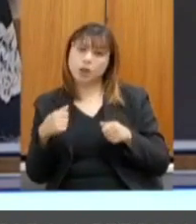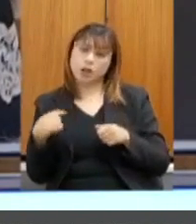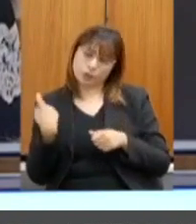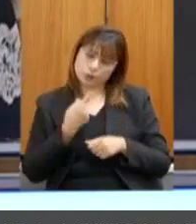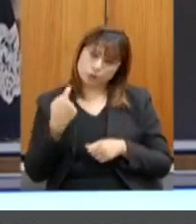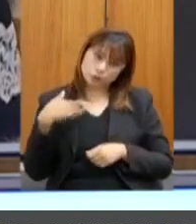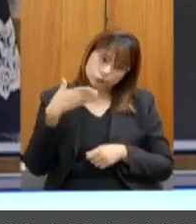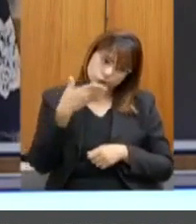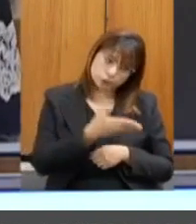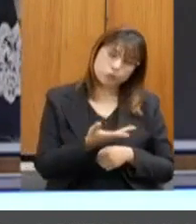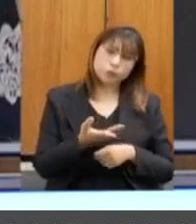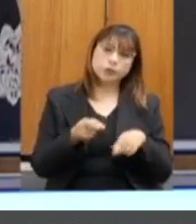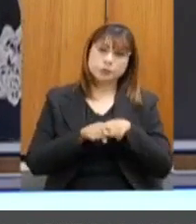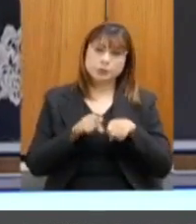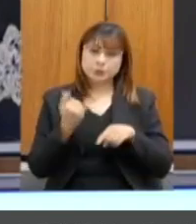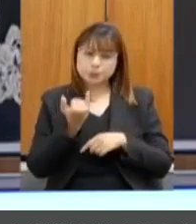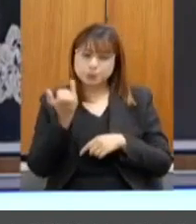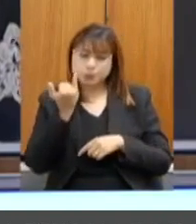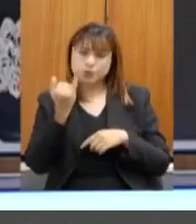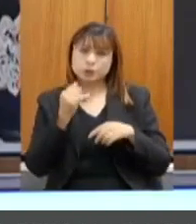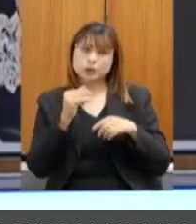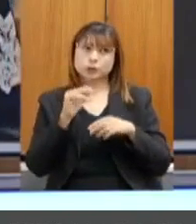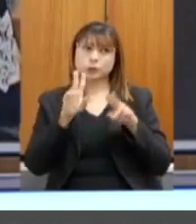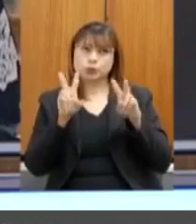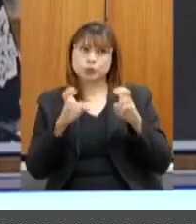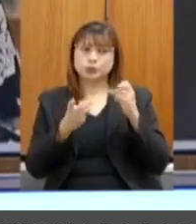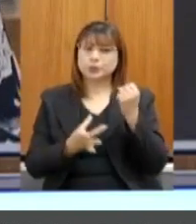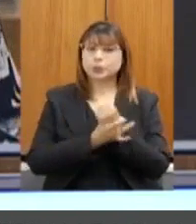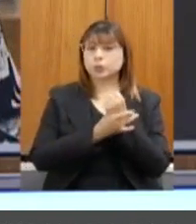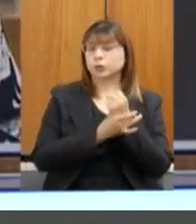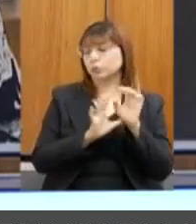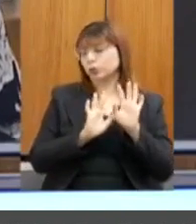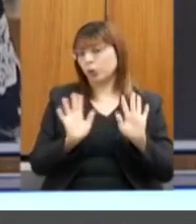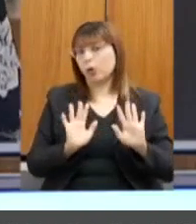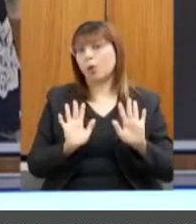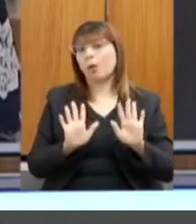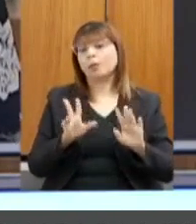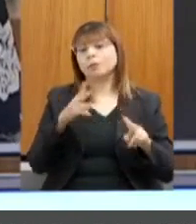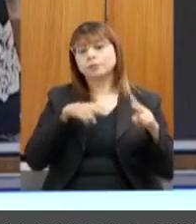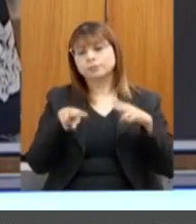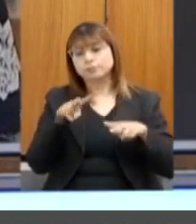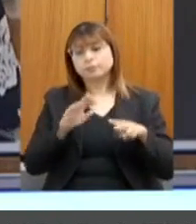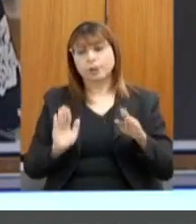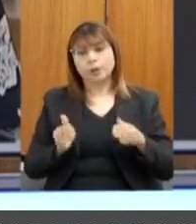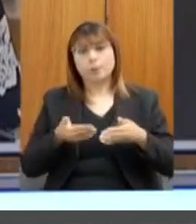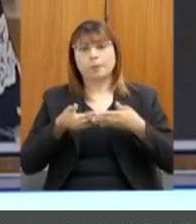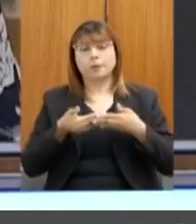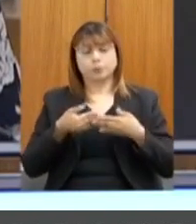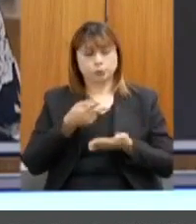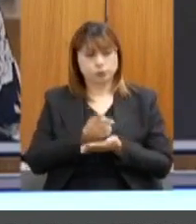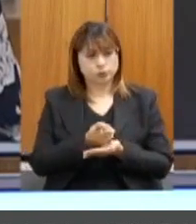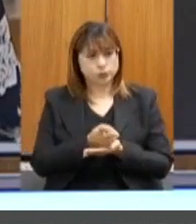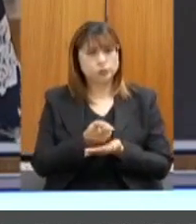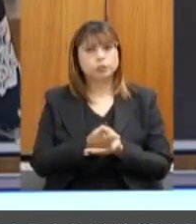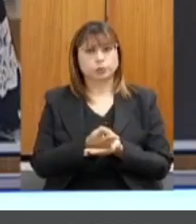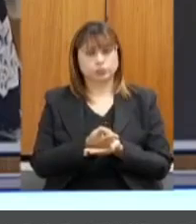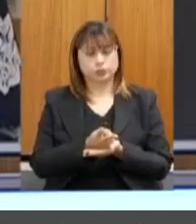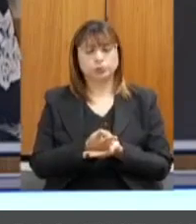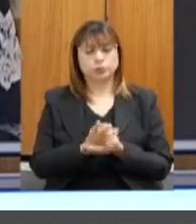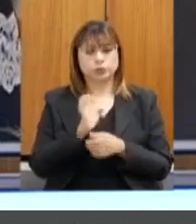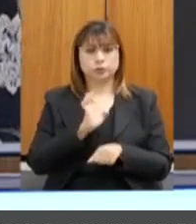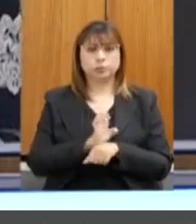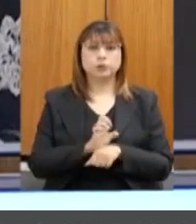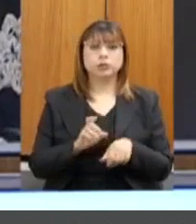importantes do ponto de vista de segurança. Então, as fiscalizações de barragem foram mantidas no nosso Estado.